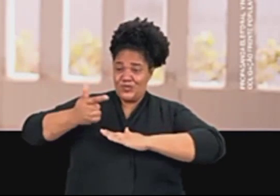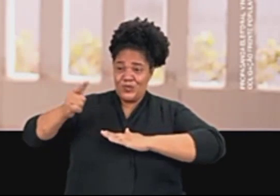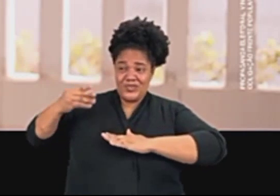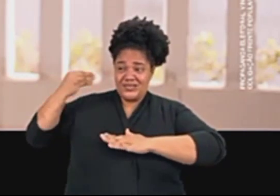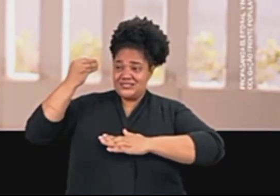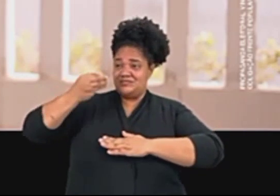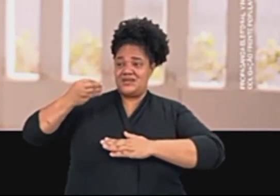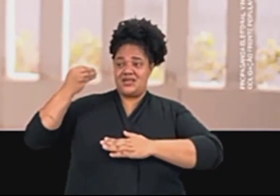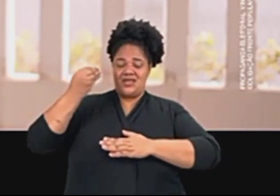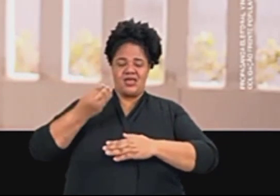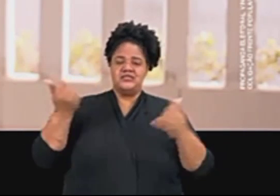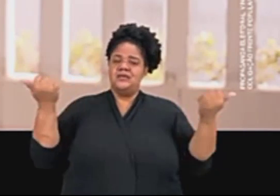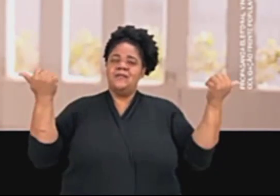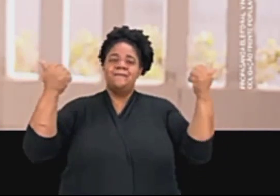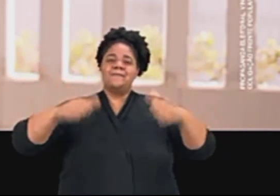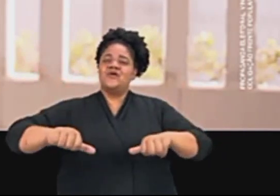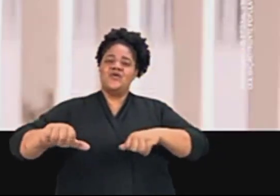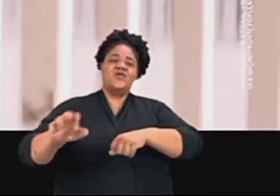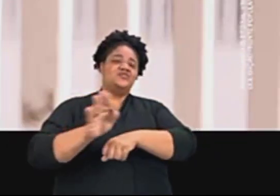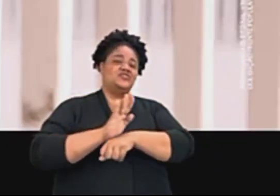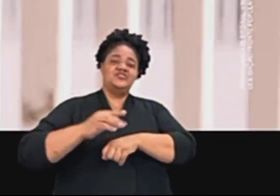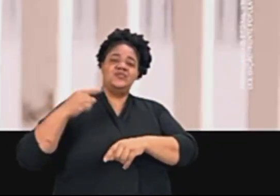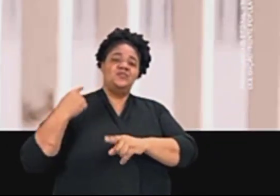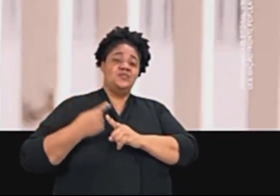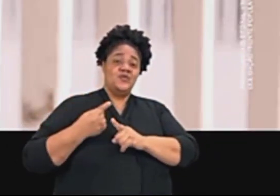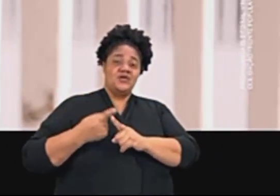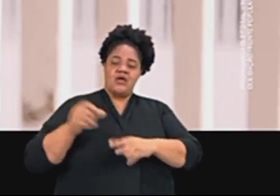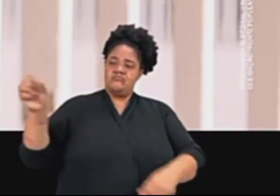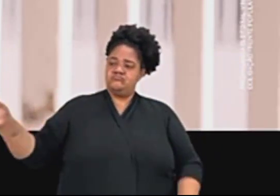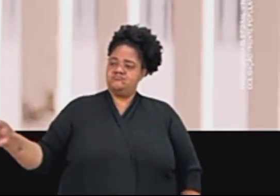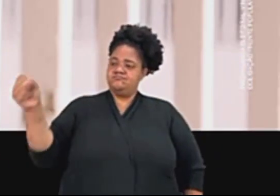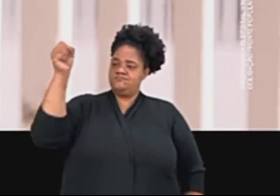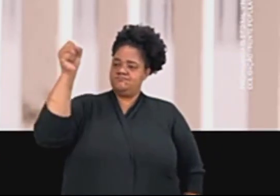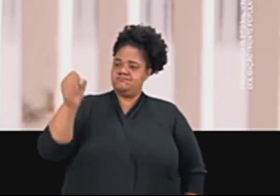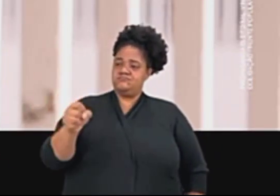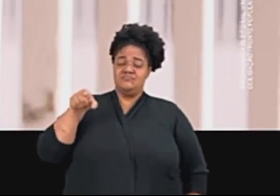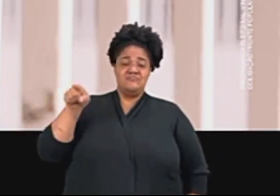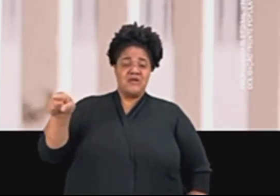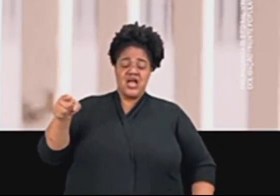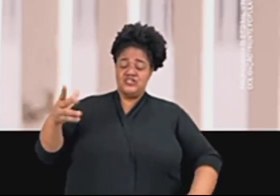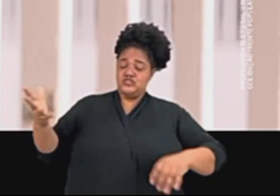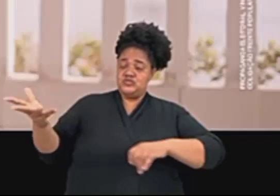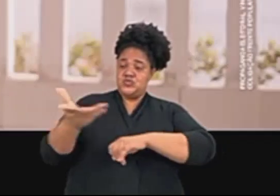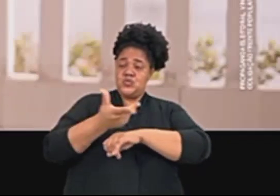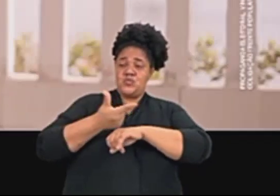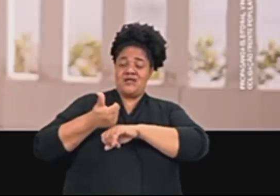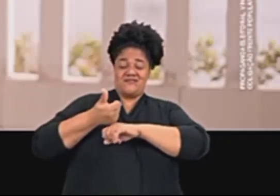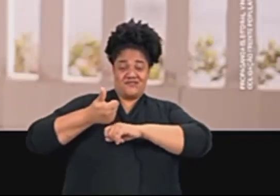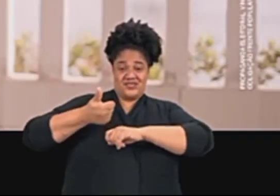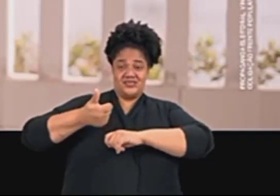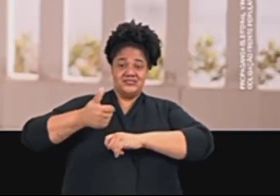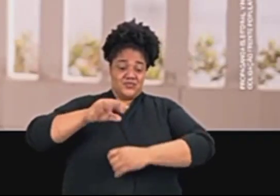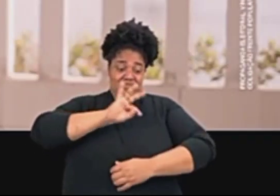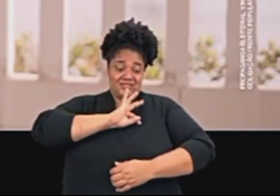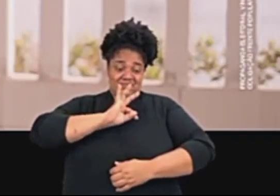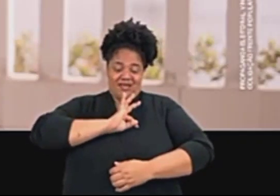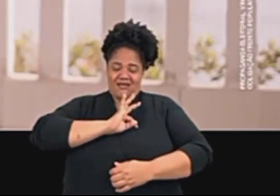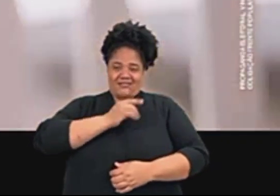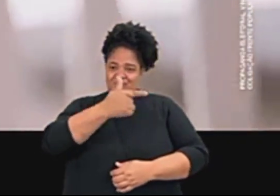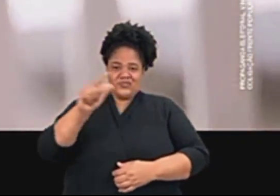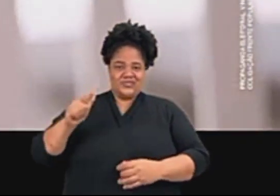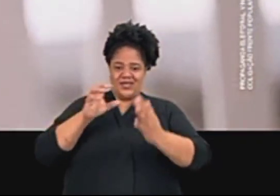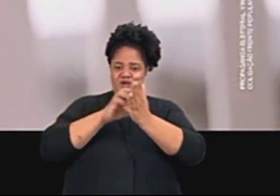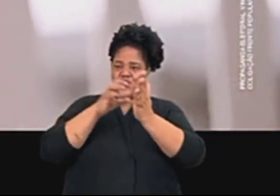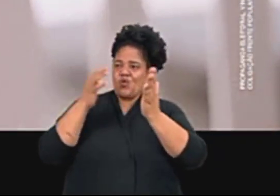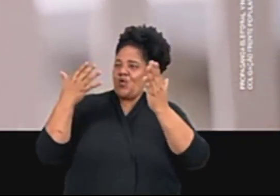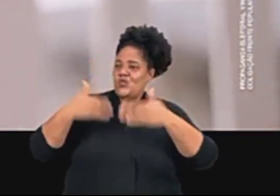da gestão foi ter colocado pessoas sem qualificação técnica. Então, assim, concurso público não tem.